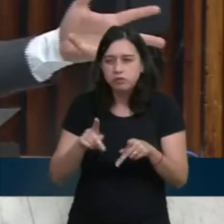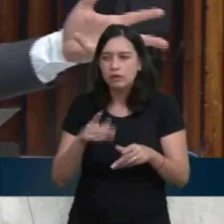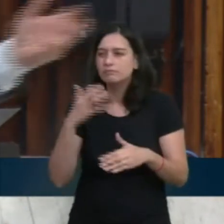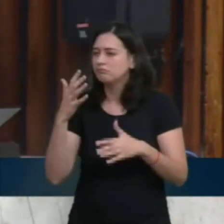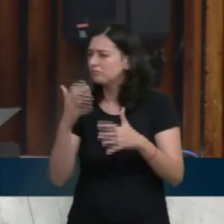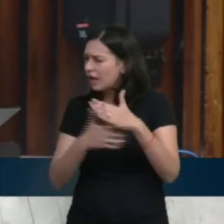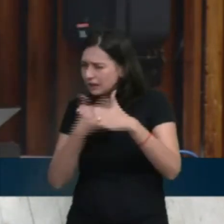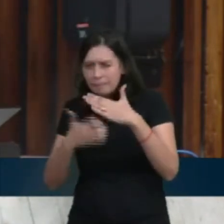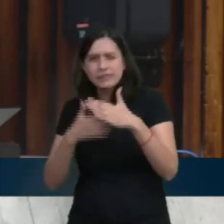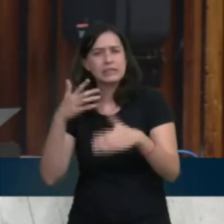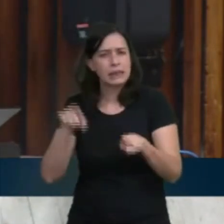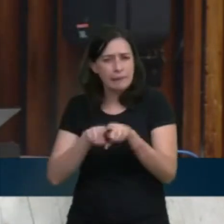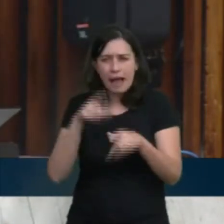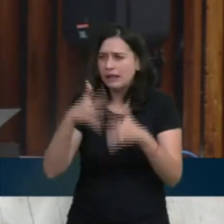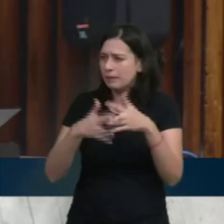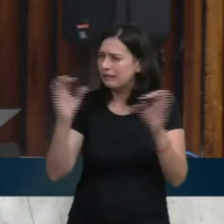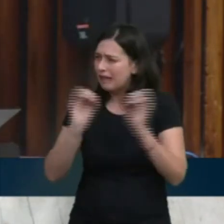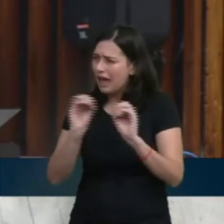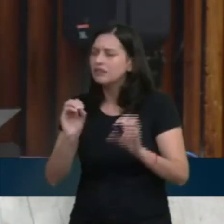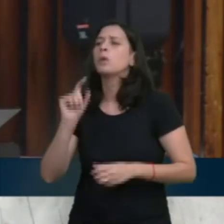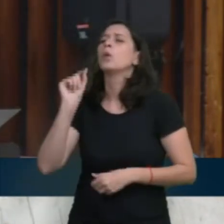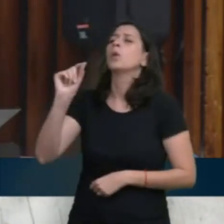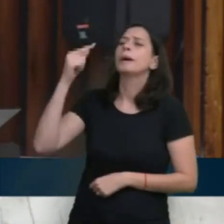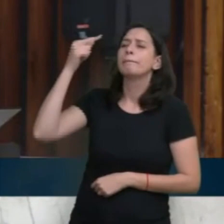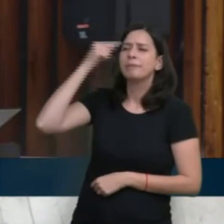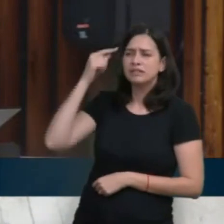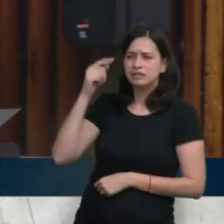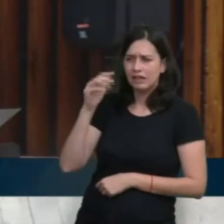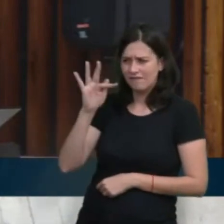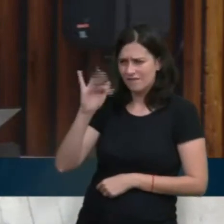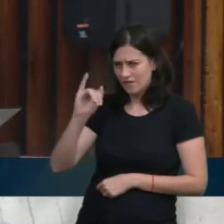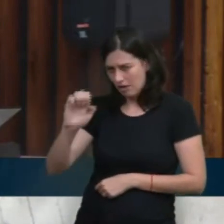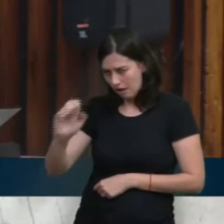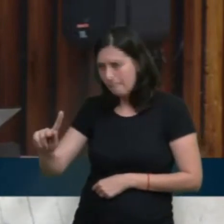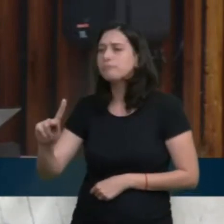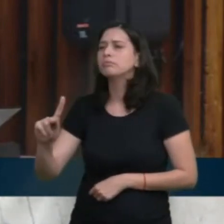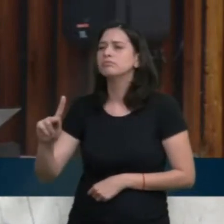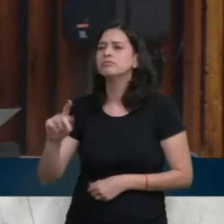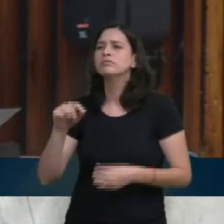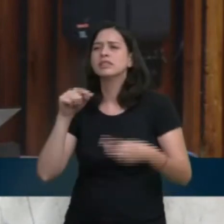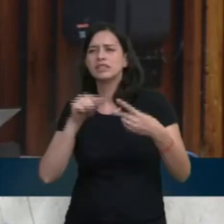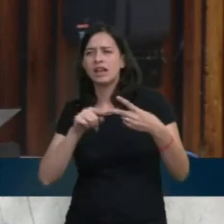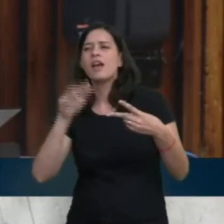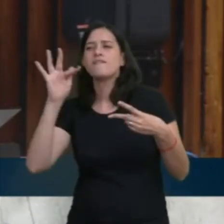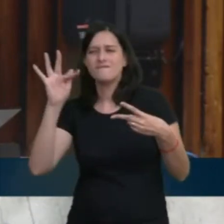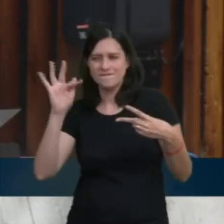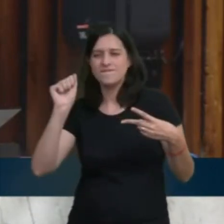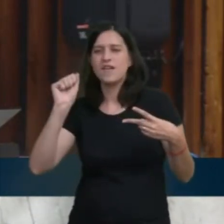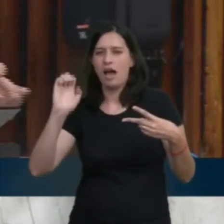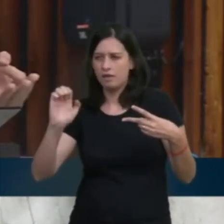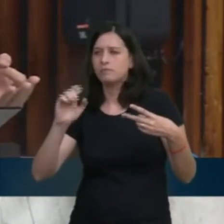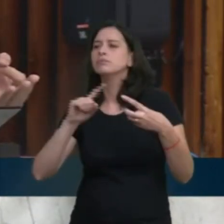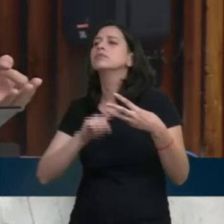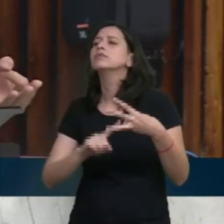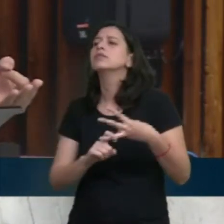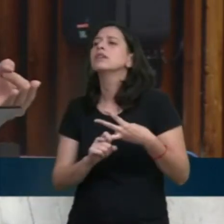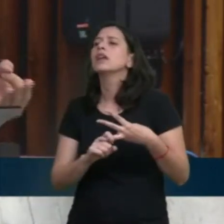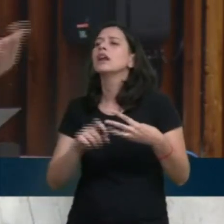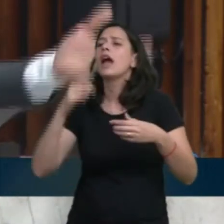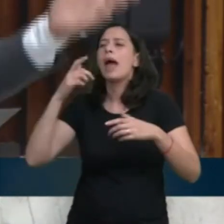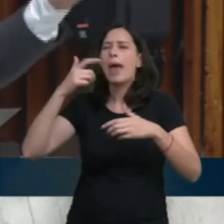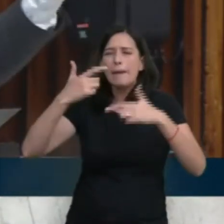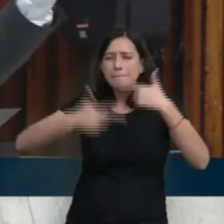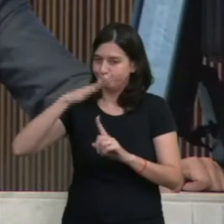vocês acham que a FIEP, a FAEP, as associações comerciais estão contra, se não impacta? É justamente, deputado Maurício,